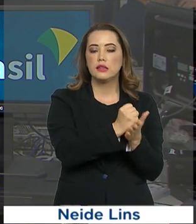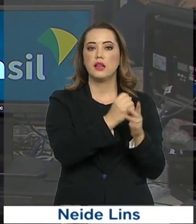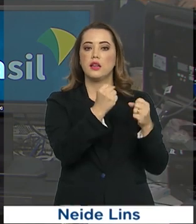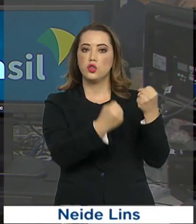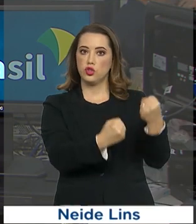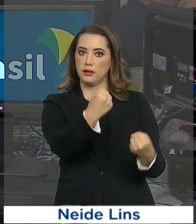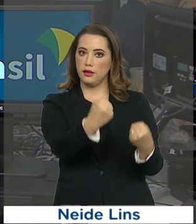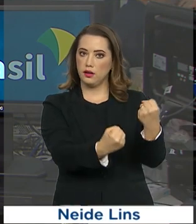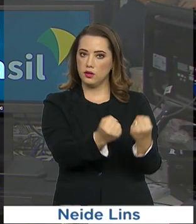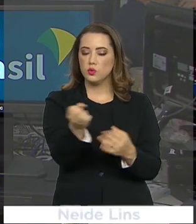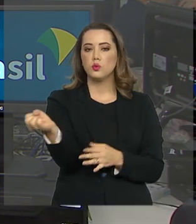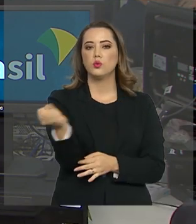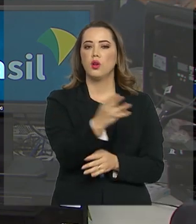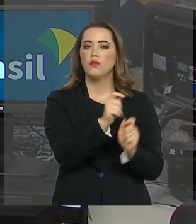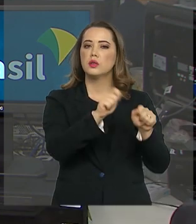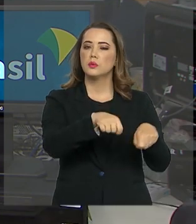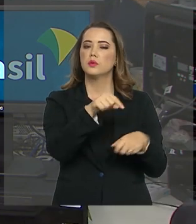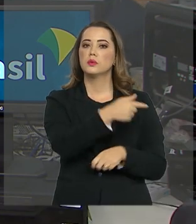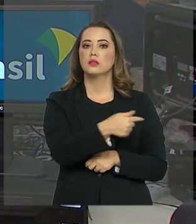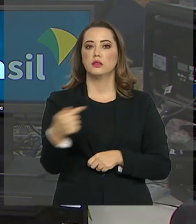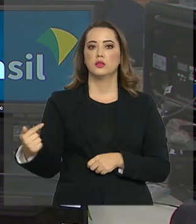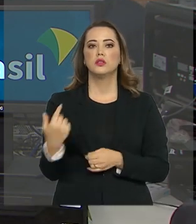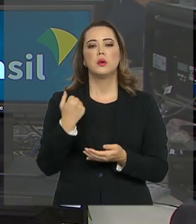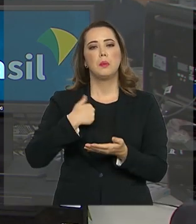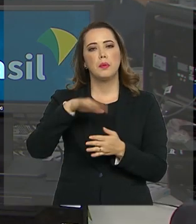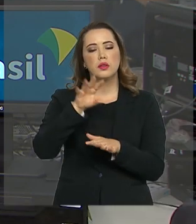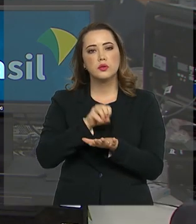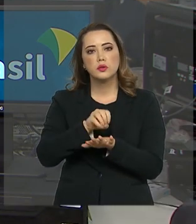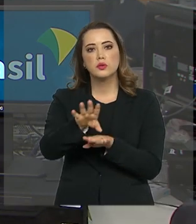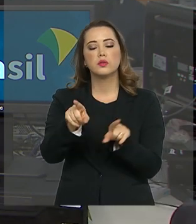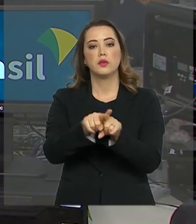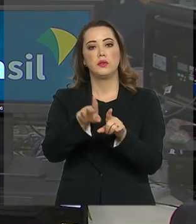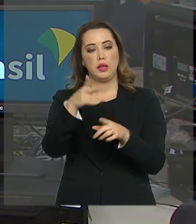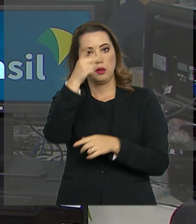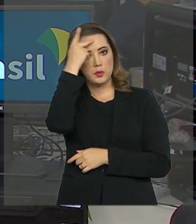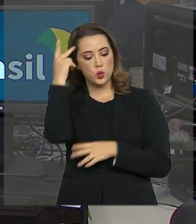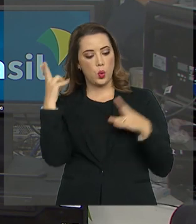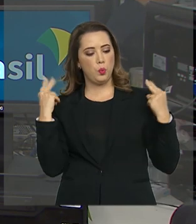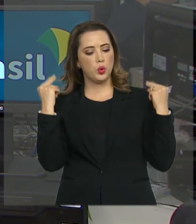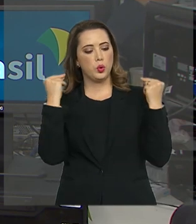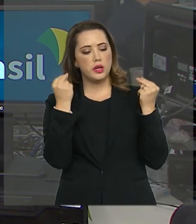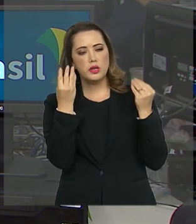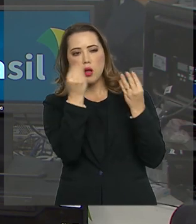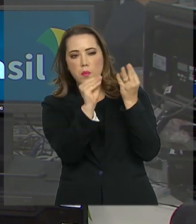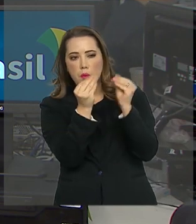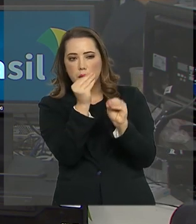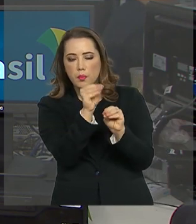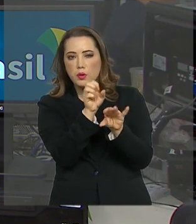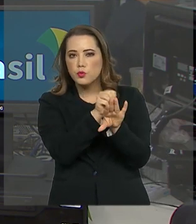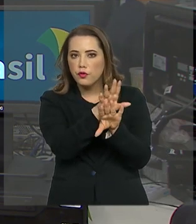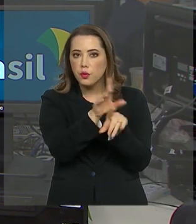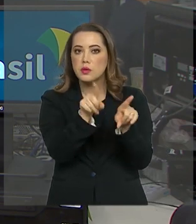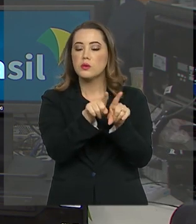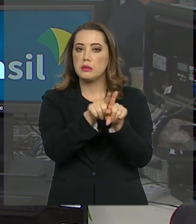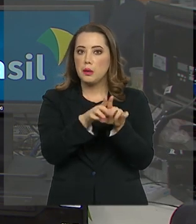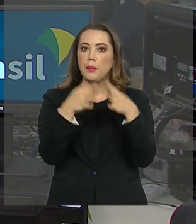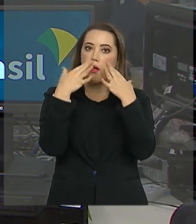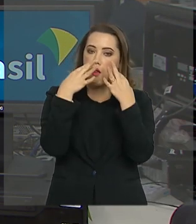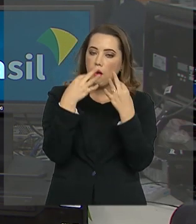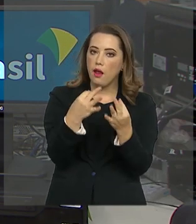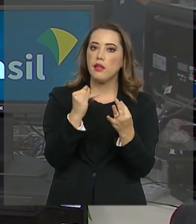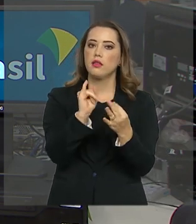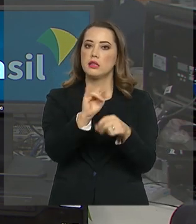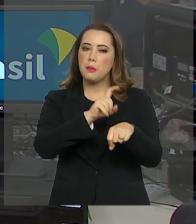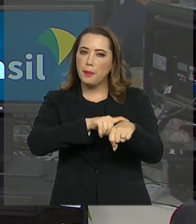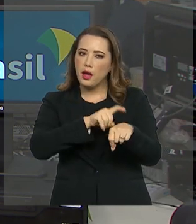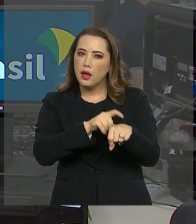esta semana. Além de disponibilizar os dados do motorista e do carro, agora o aplicativo vai passar a alertar quando o documento